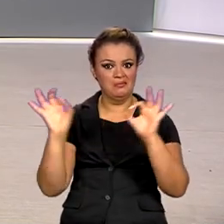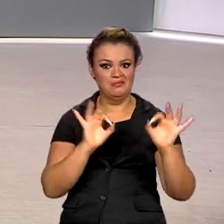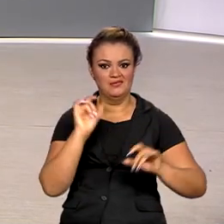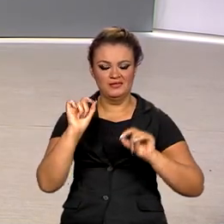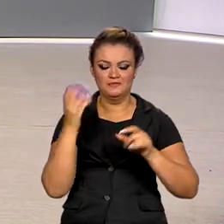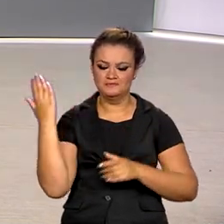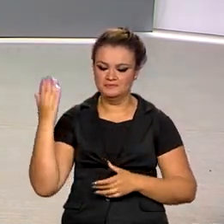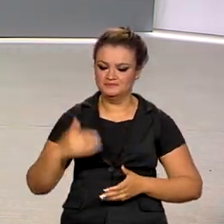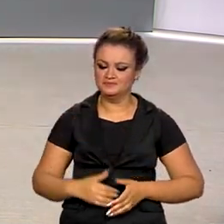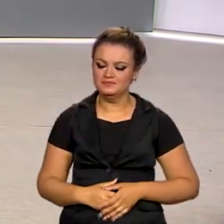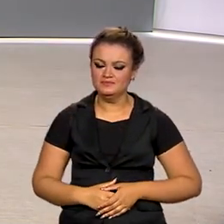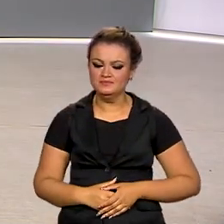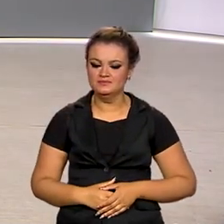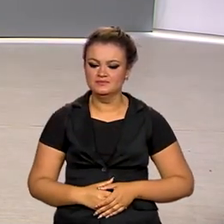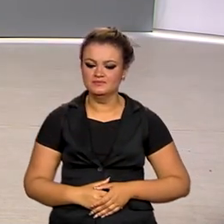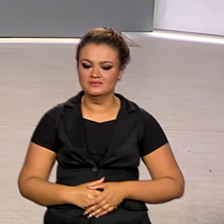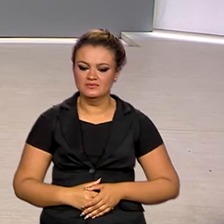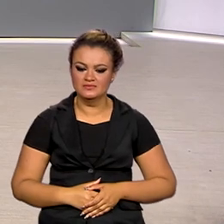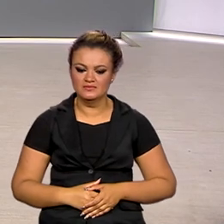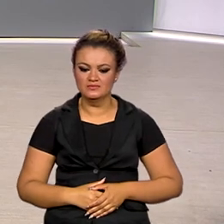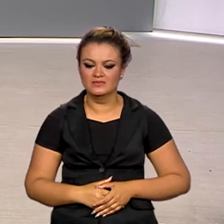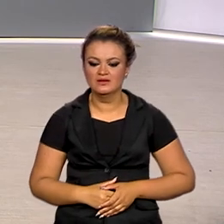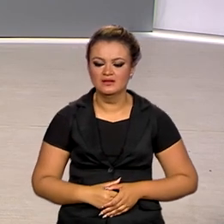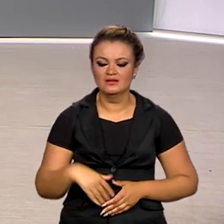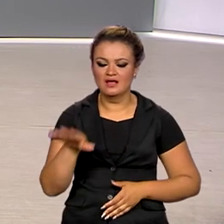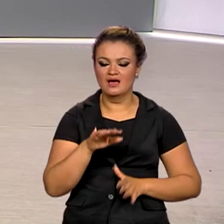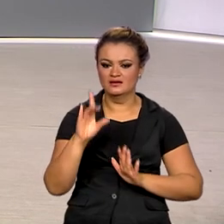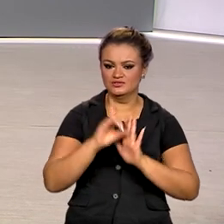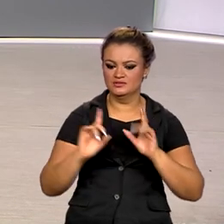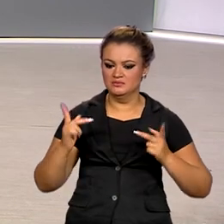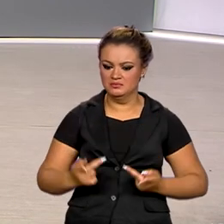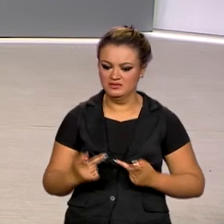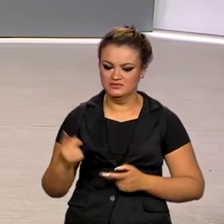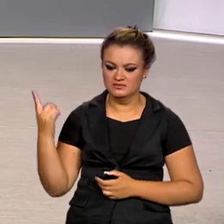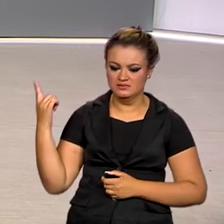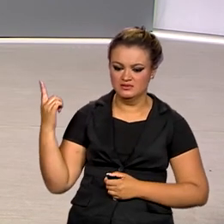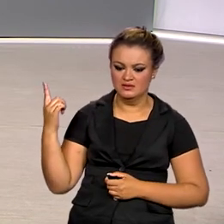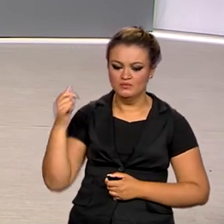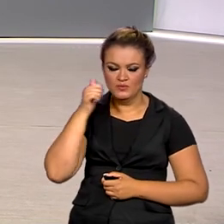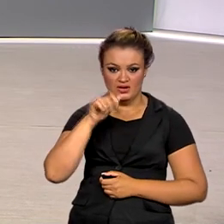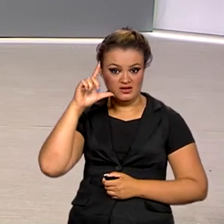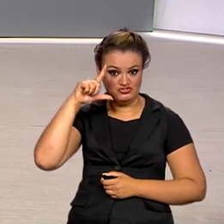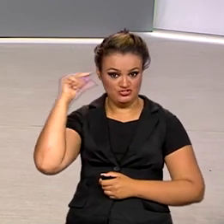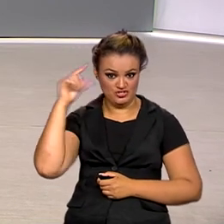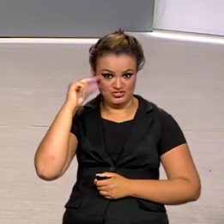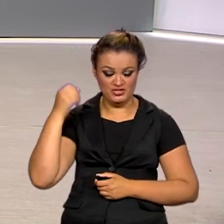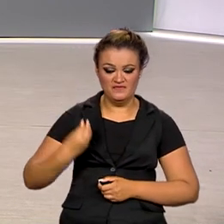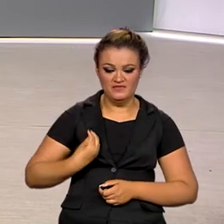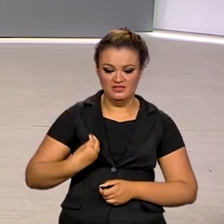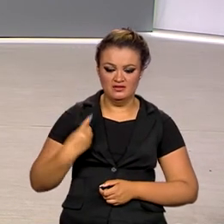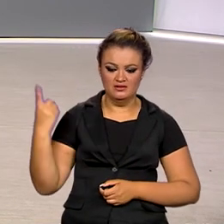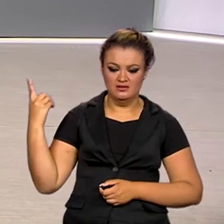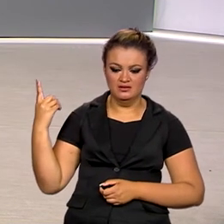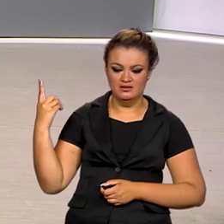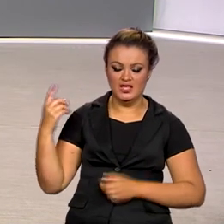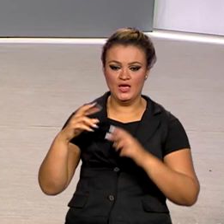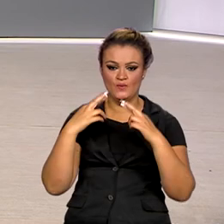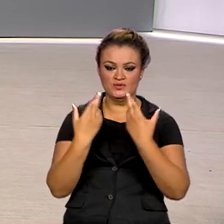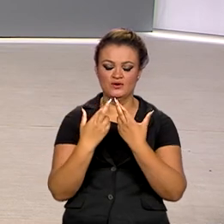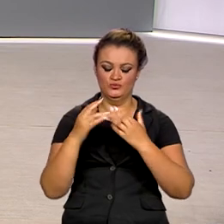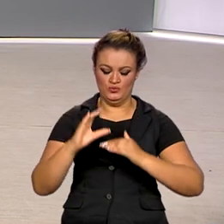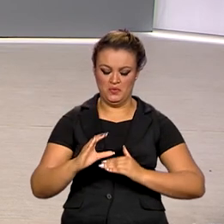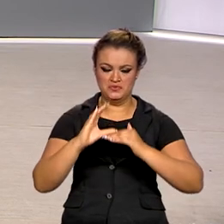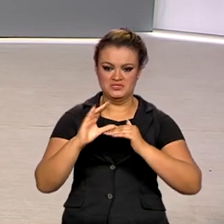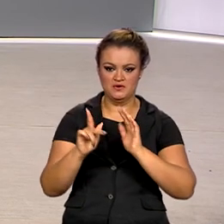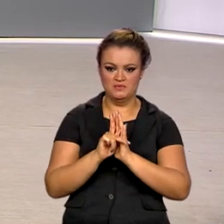aqui no telão. Nos Direitos Humanos, a primeira-dama Janja participa da reunião do CONANDA, o Conselho